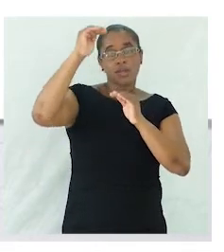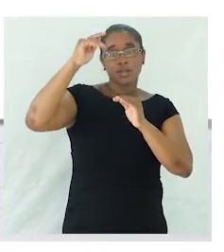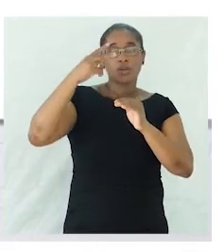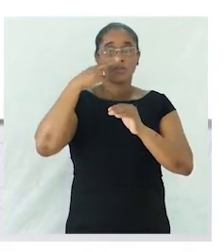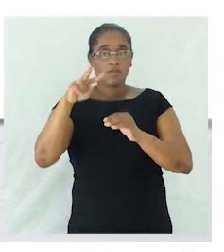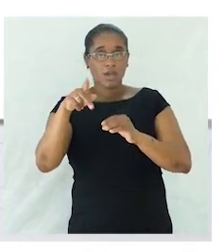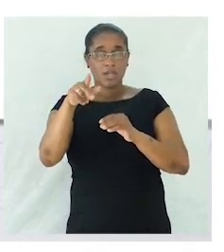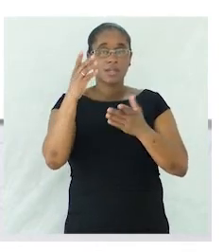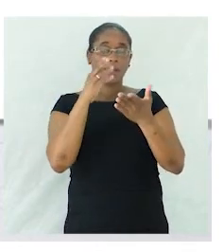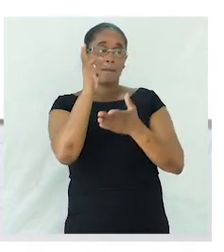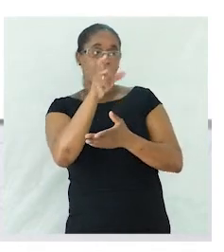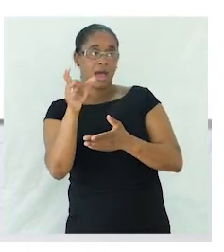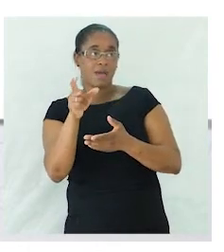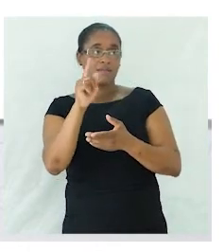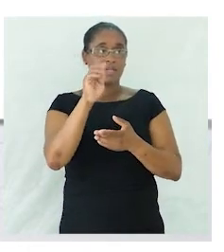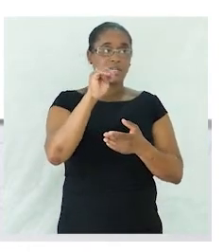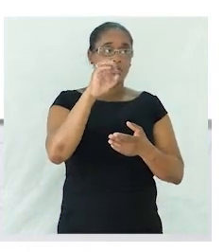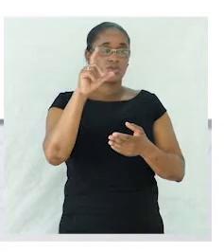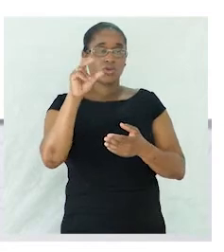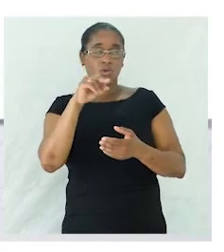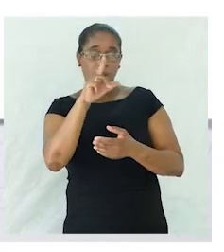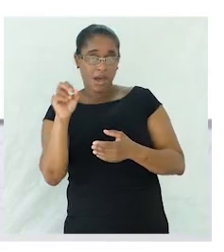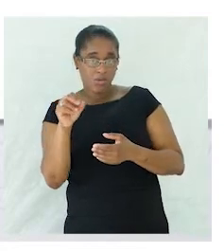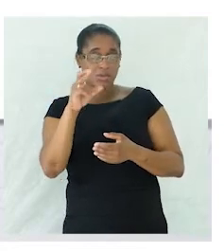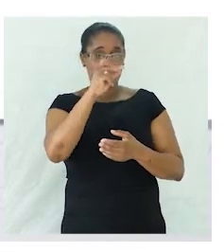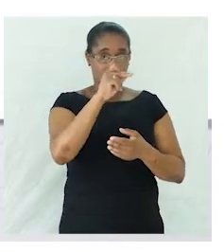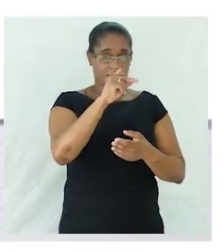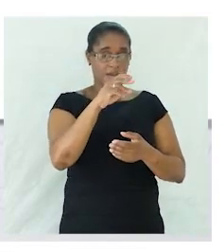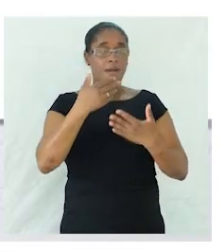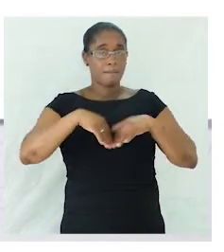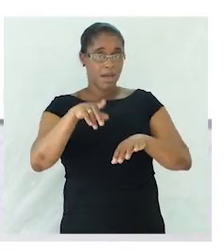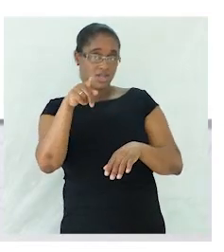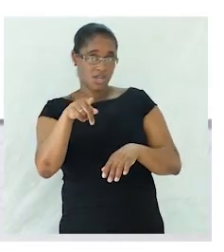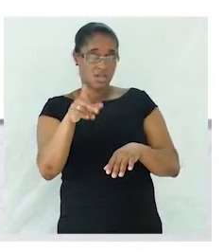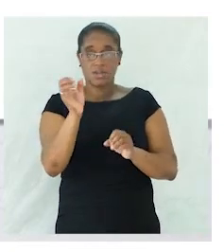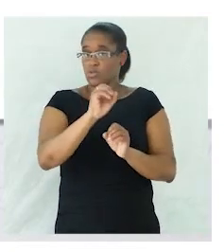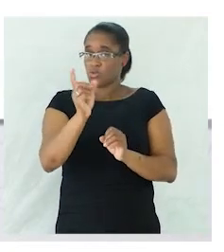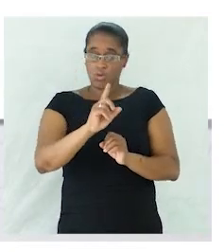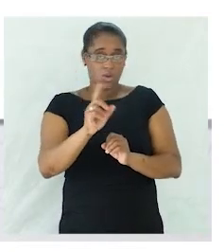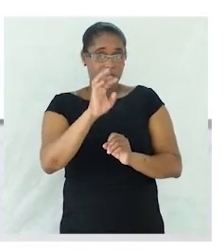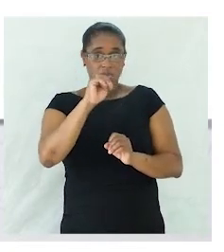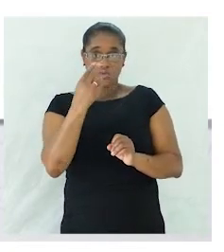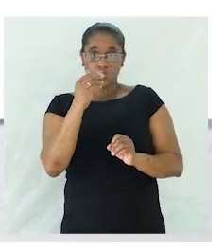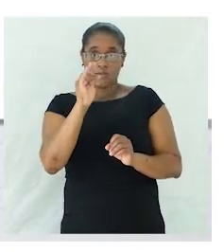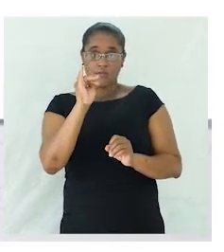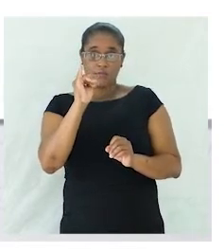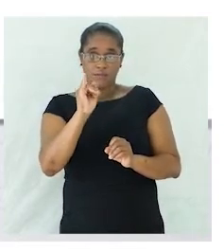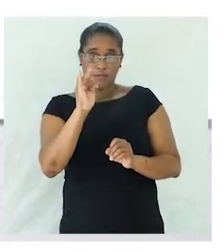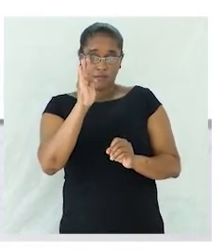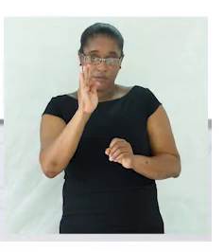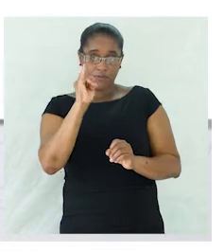da linha a e vozeirão da linha a mas aqui não corresponde um sufixo é próprio da palavra